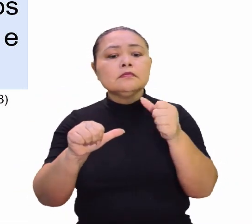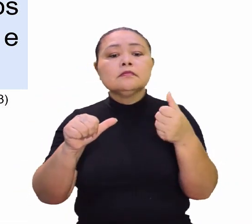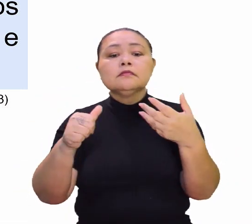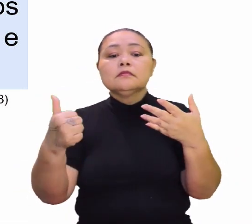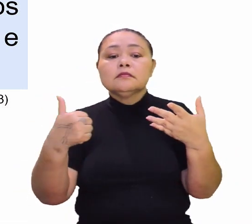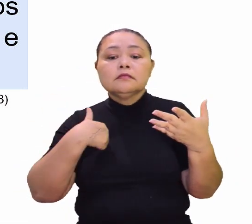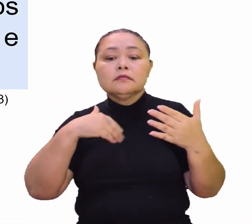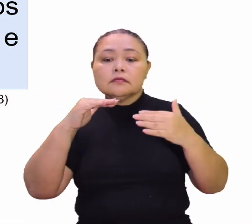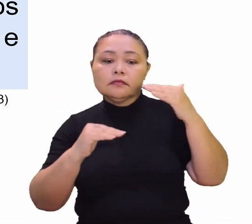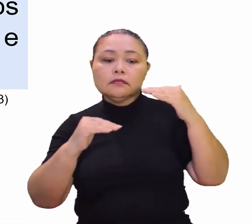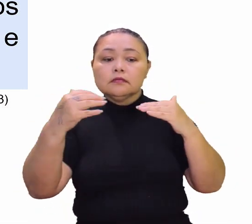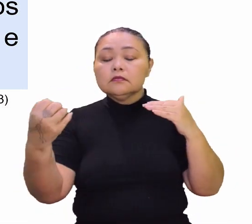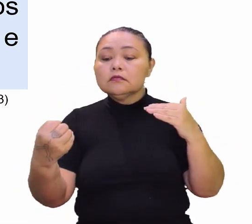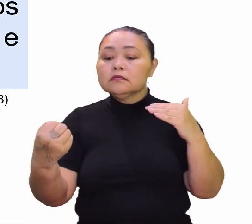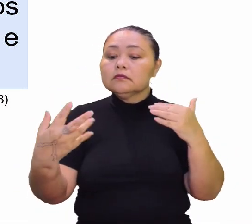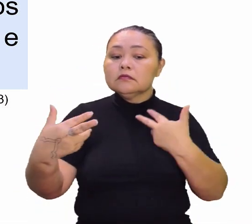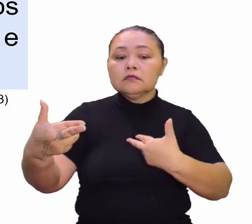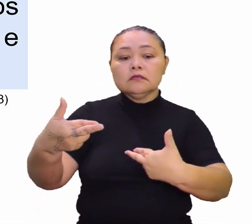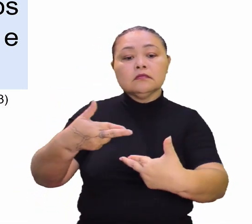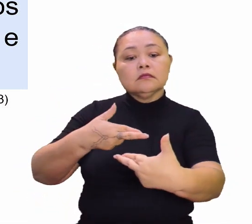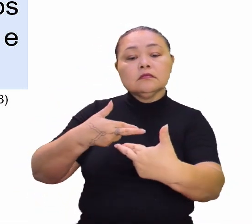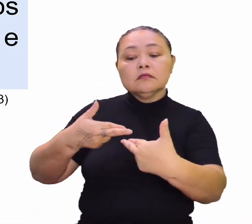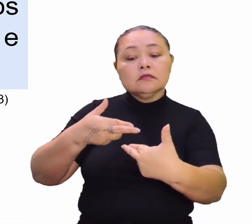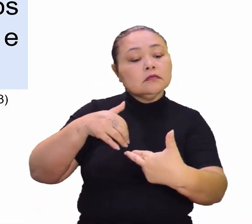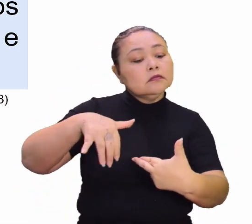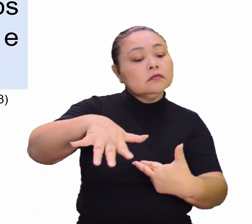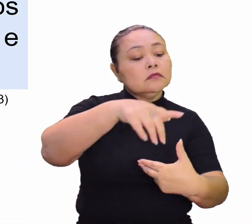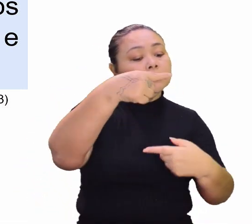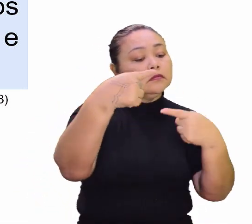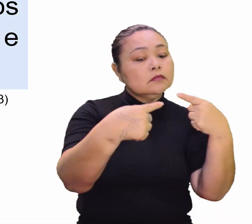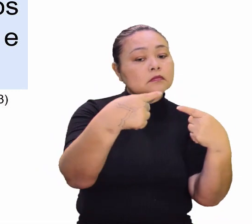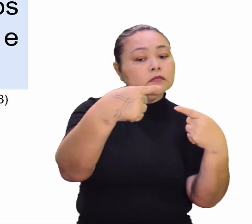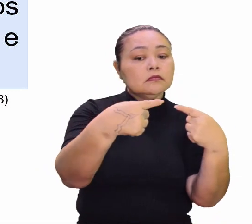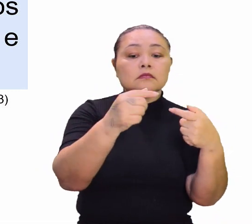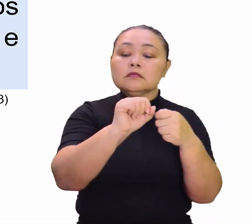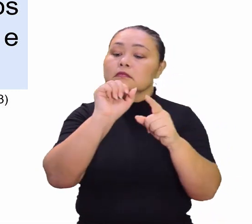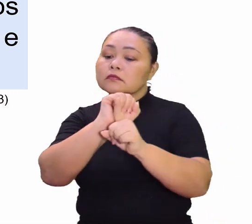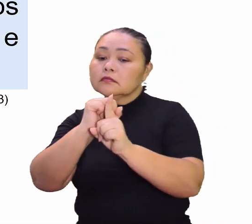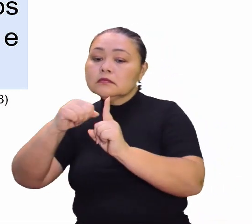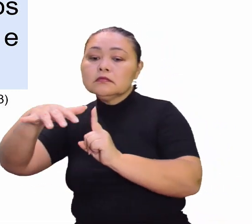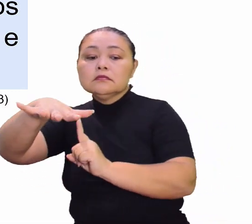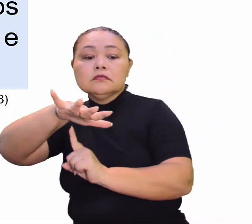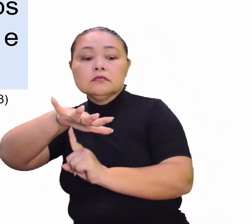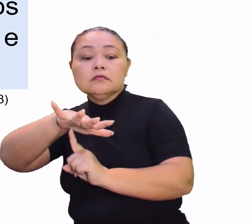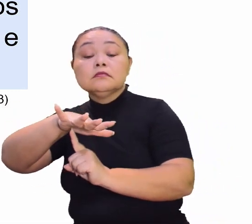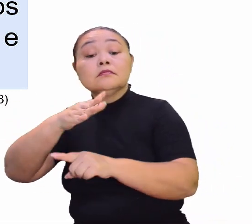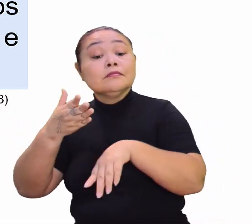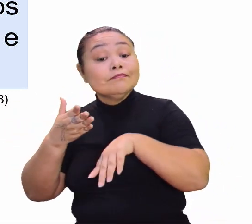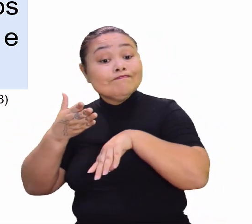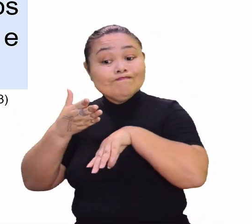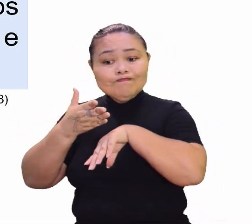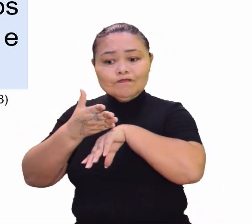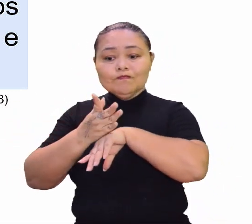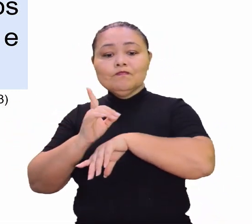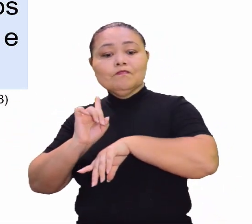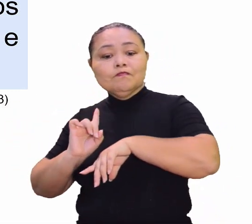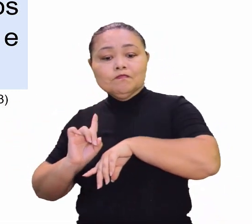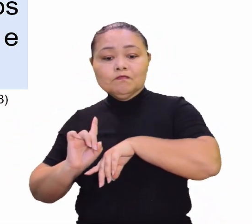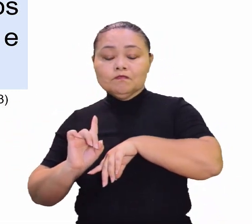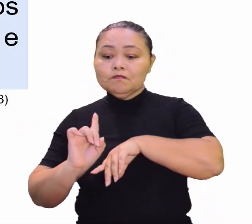implicam o estabelecimento de novas relações no campo político, e social, e uma